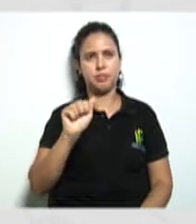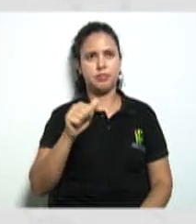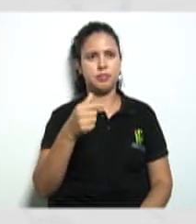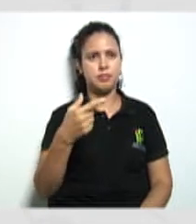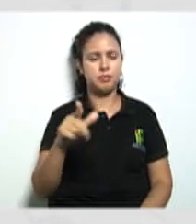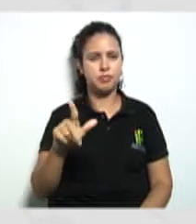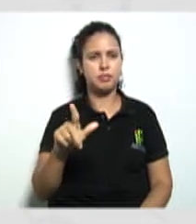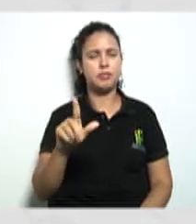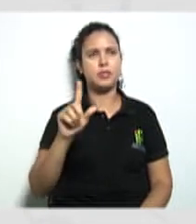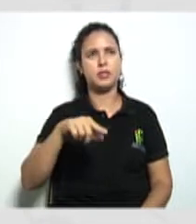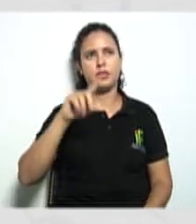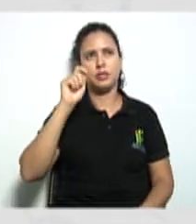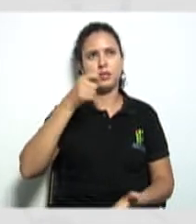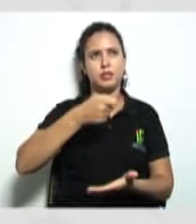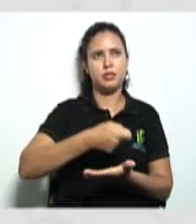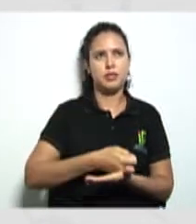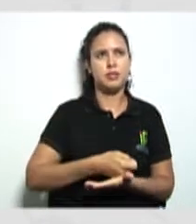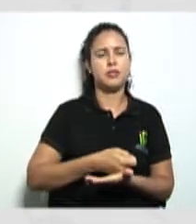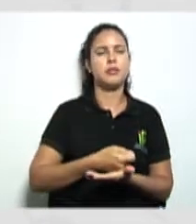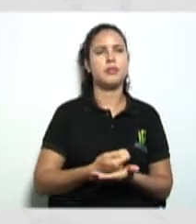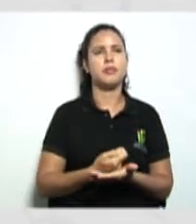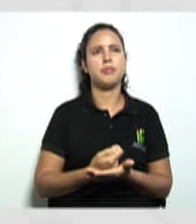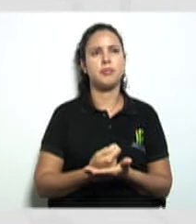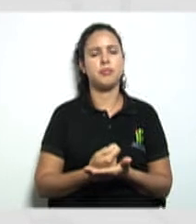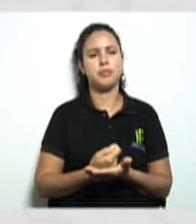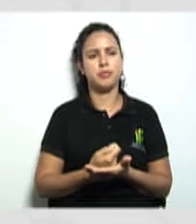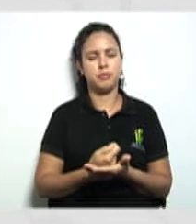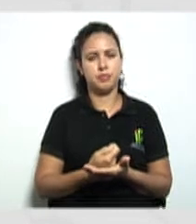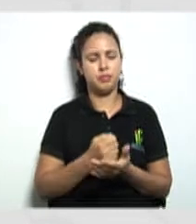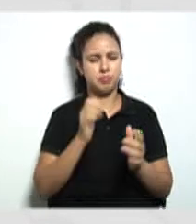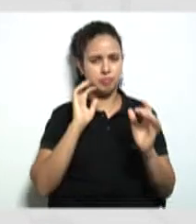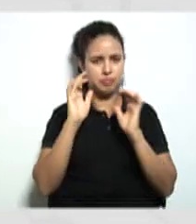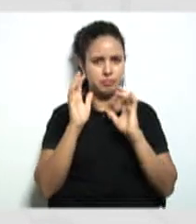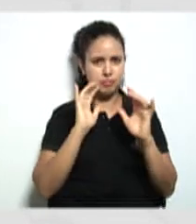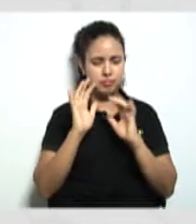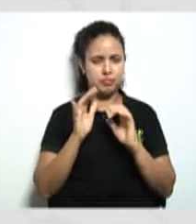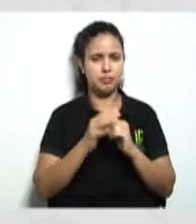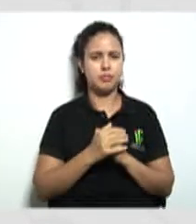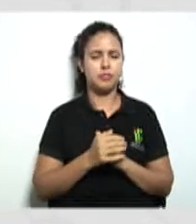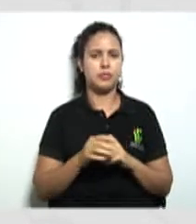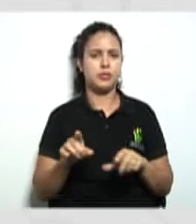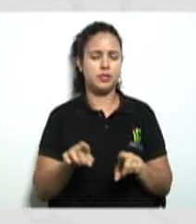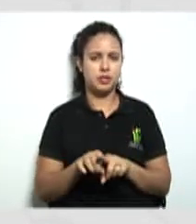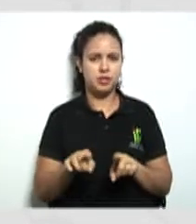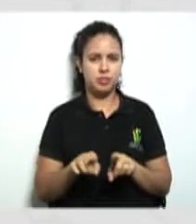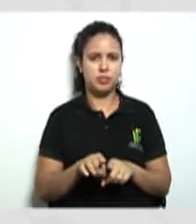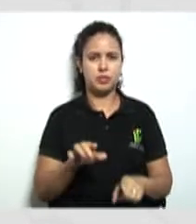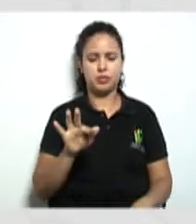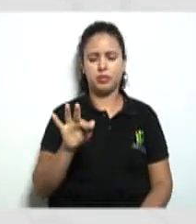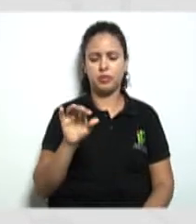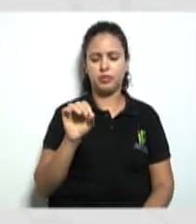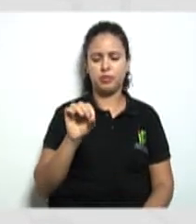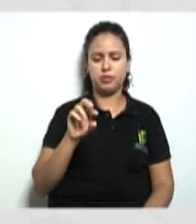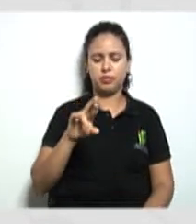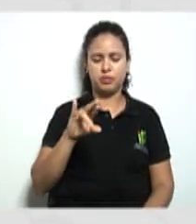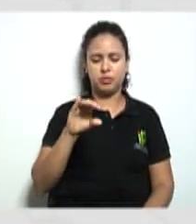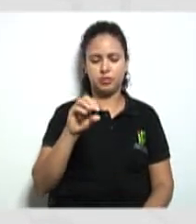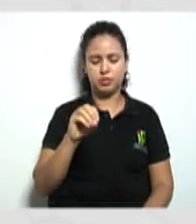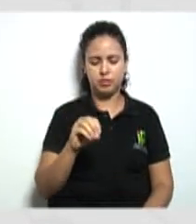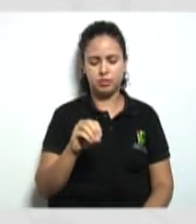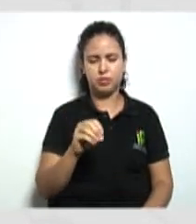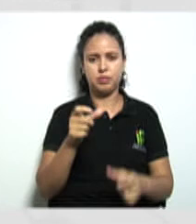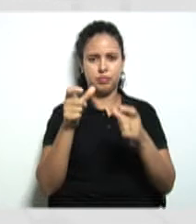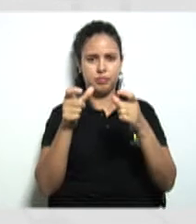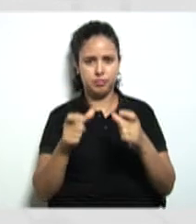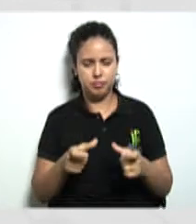decisão determinada resolução tomadas após a reflexão foro seria o que olha aí local